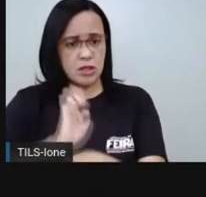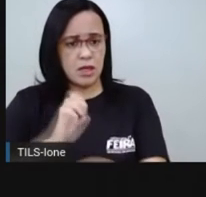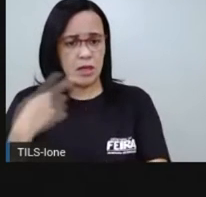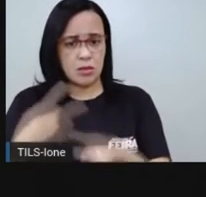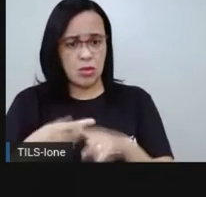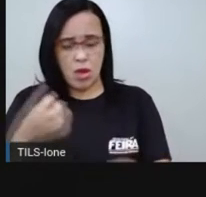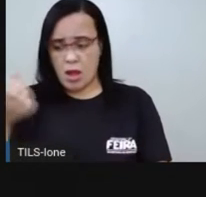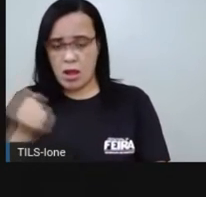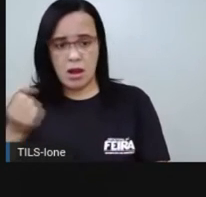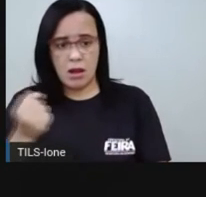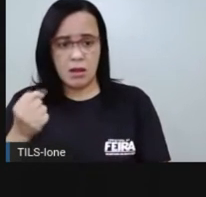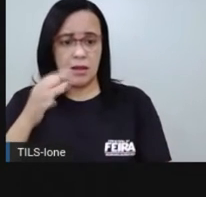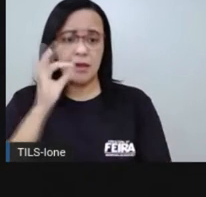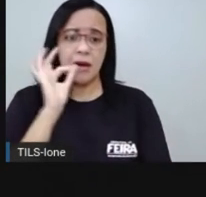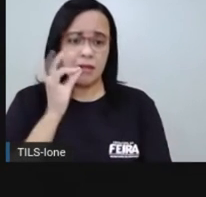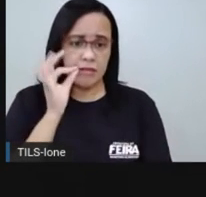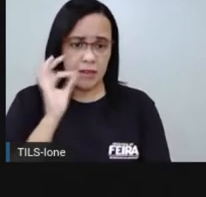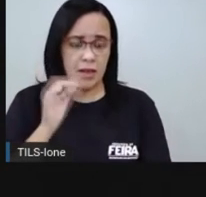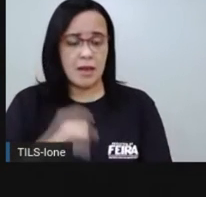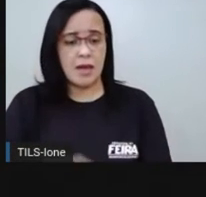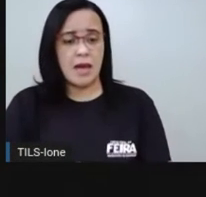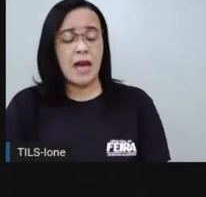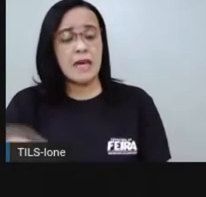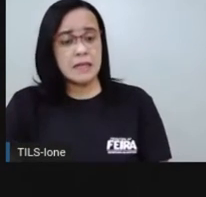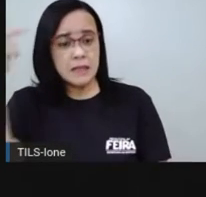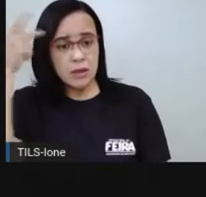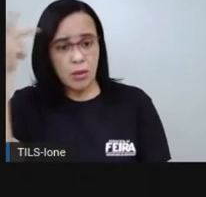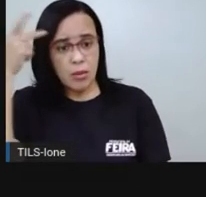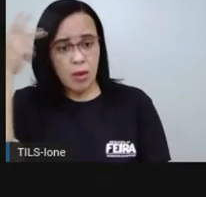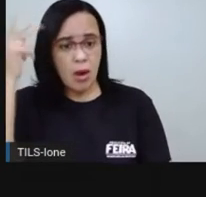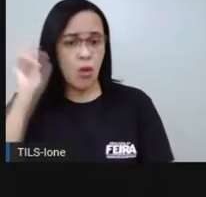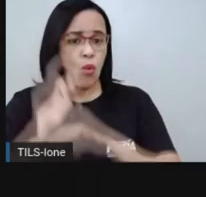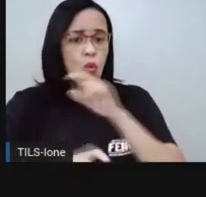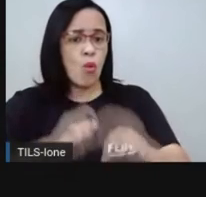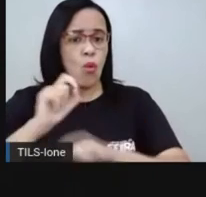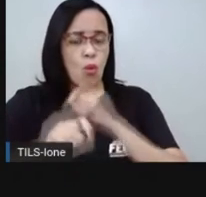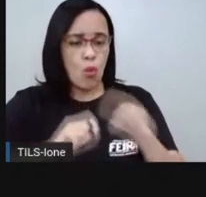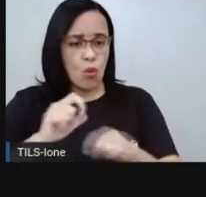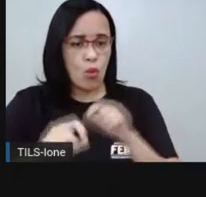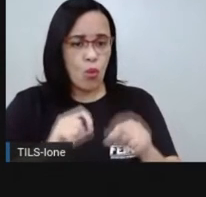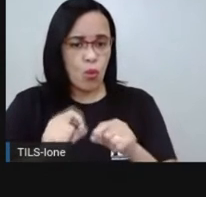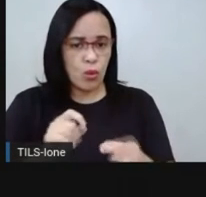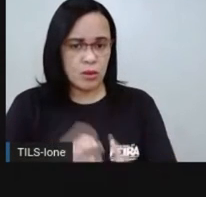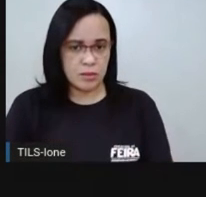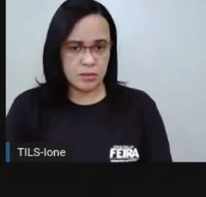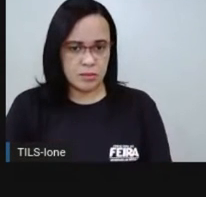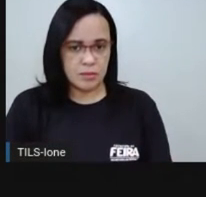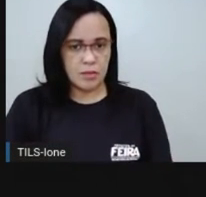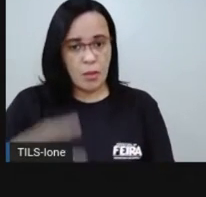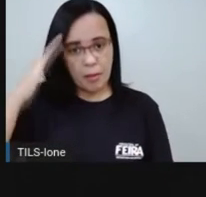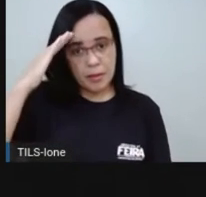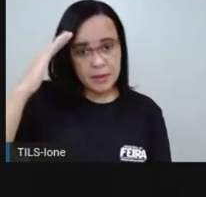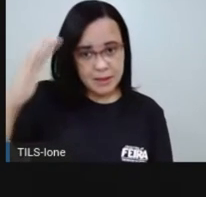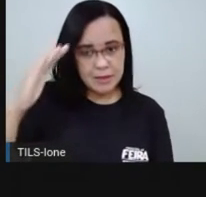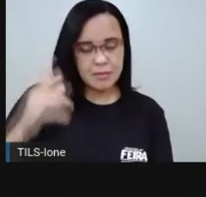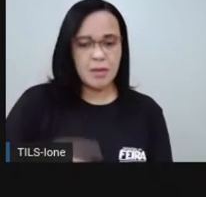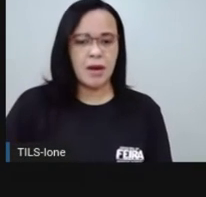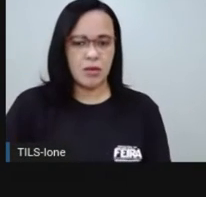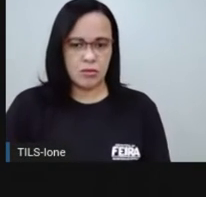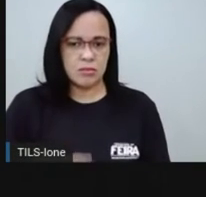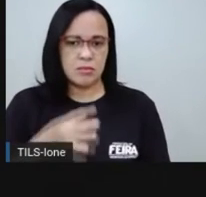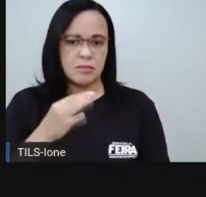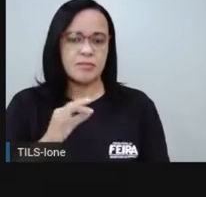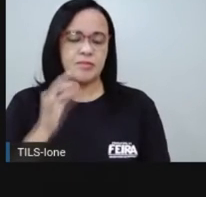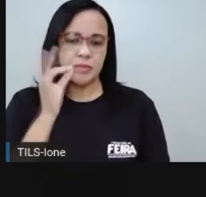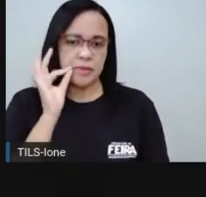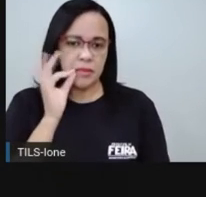esses dois grupos políticos se alternavam no poder do Brasil. Uma eleição era um candidato paulista que